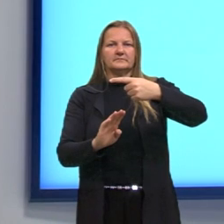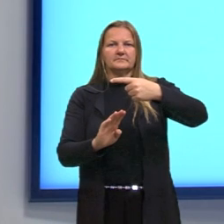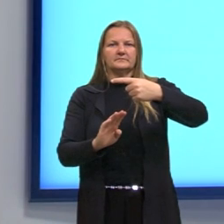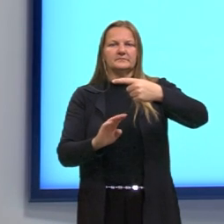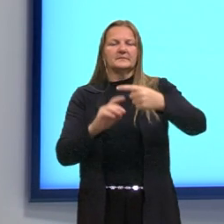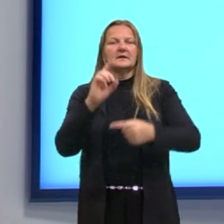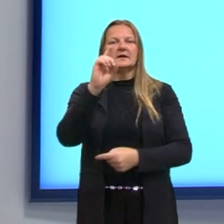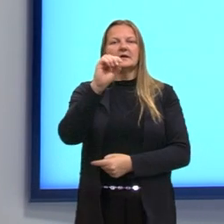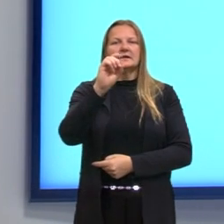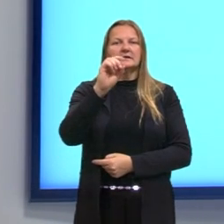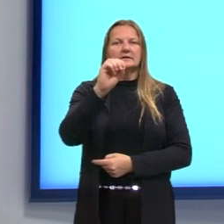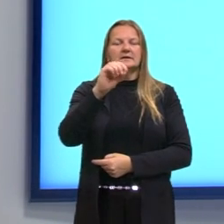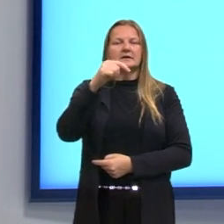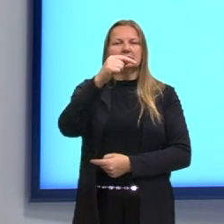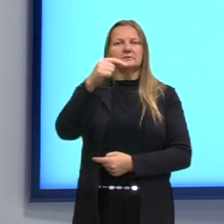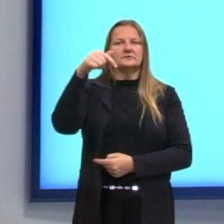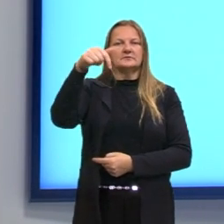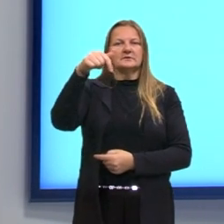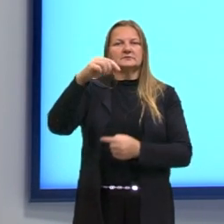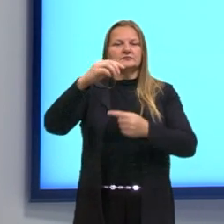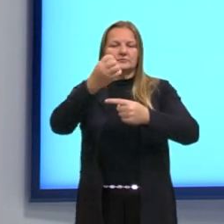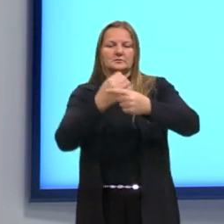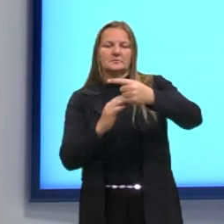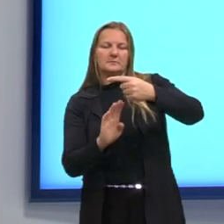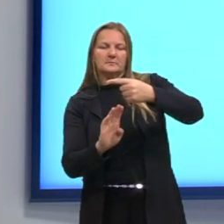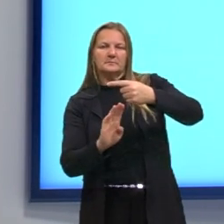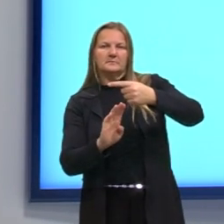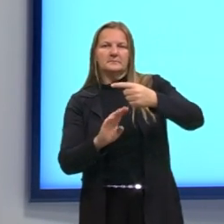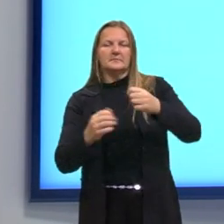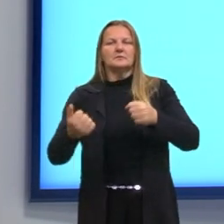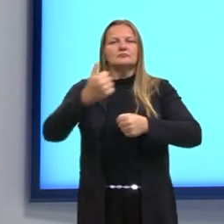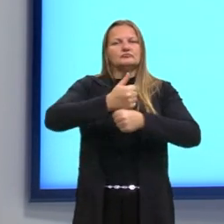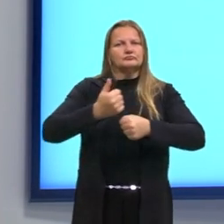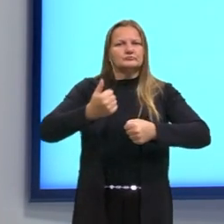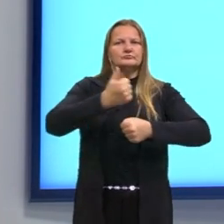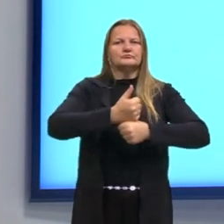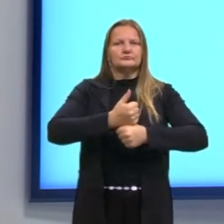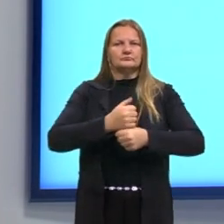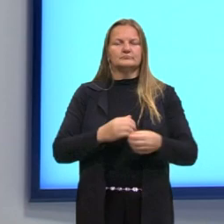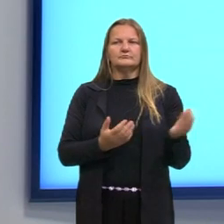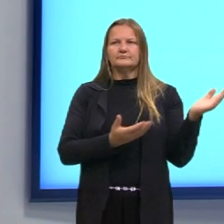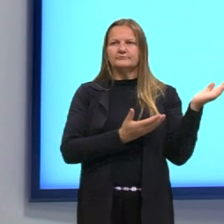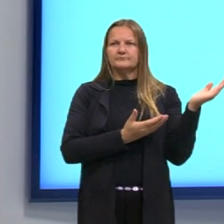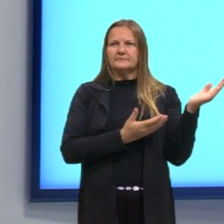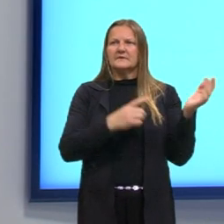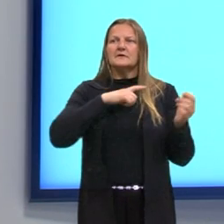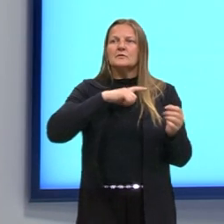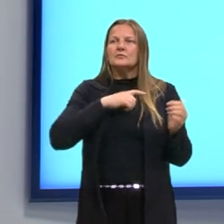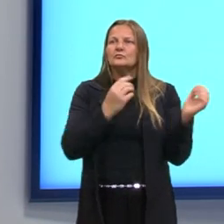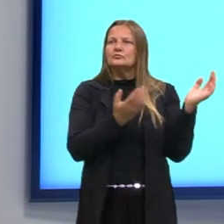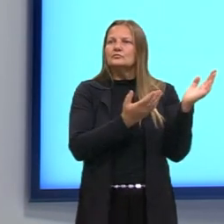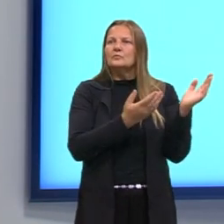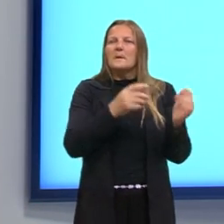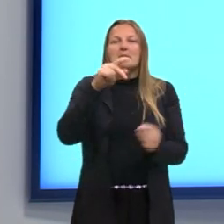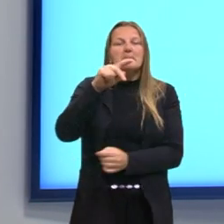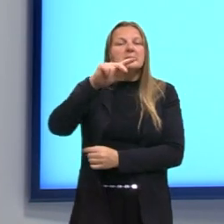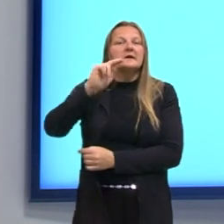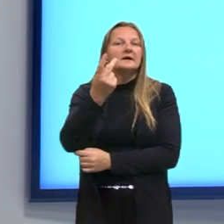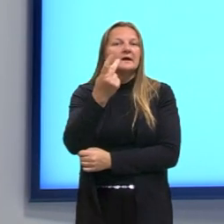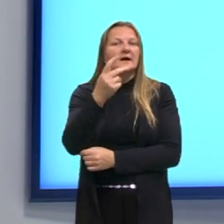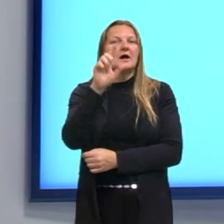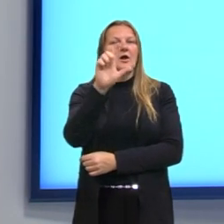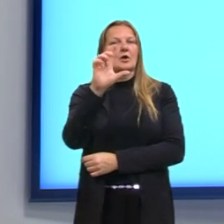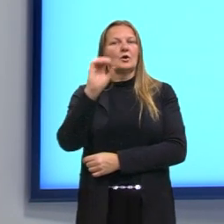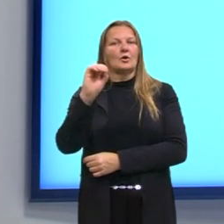sobre B. Então, novamente, a gente vai fazer uma substituição. Eu vou dizer que o pH seria o